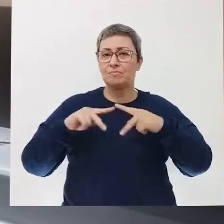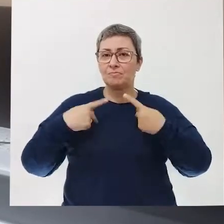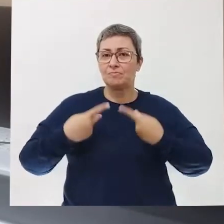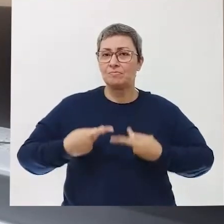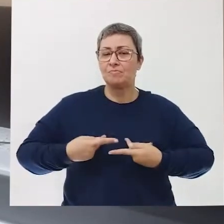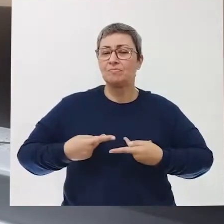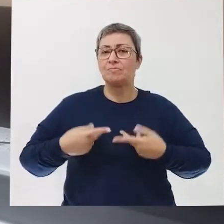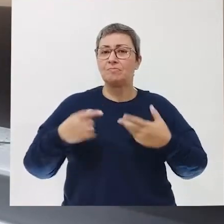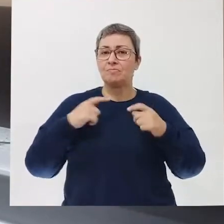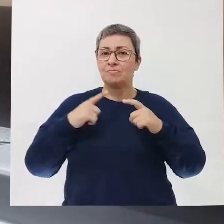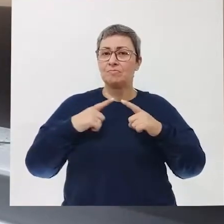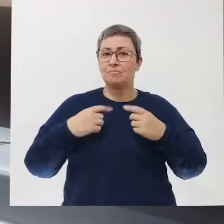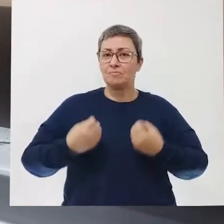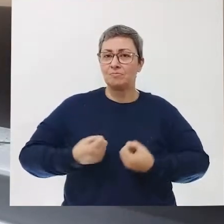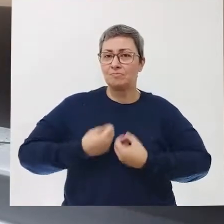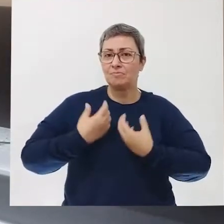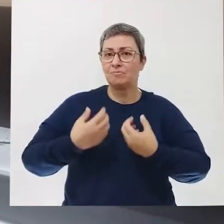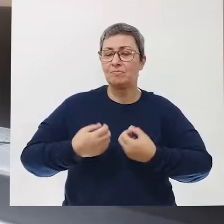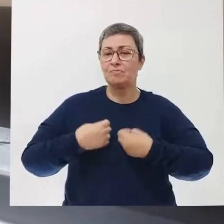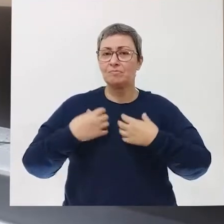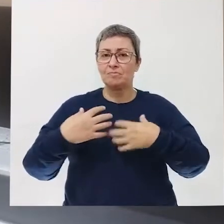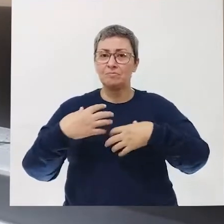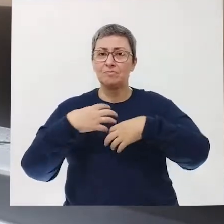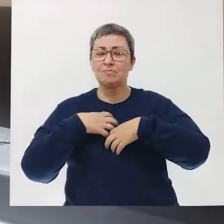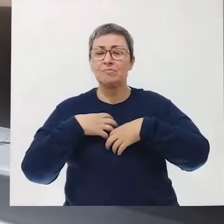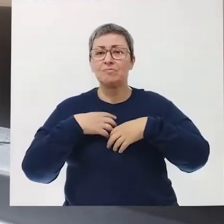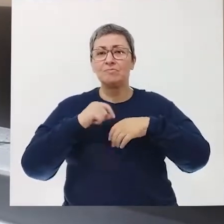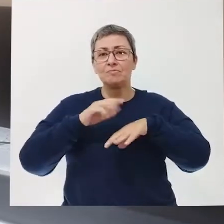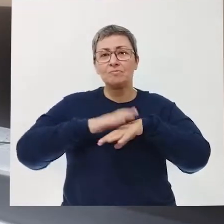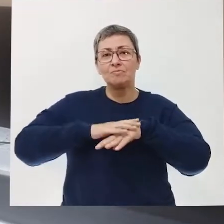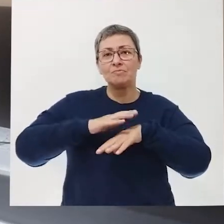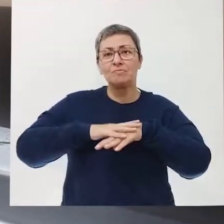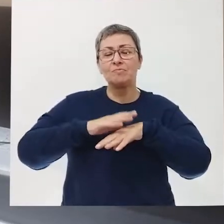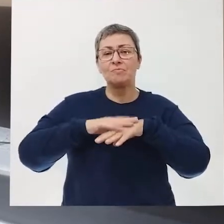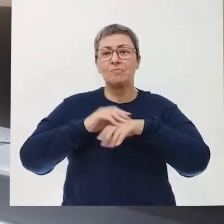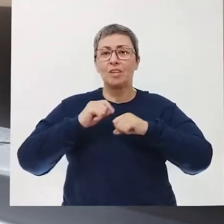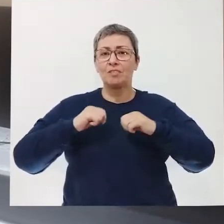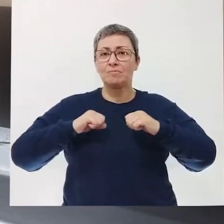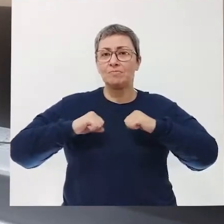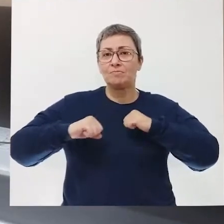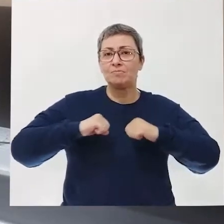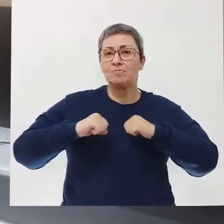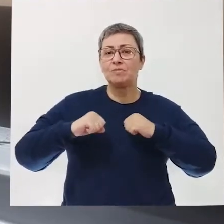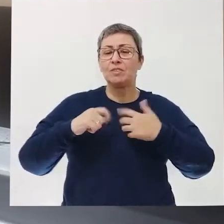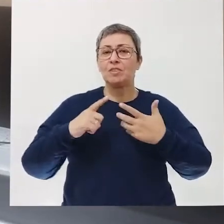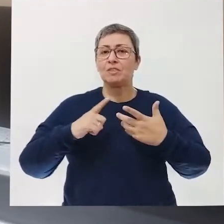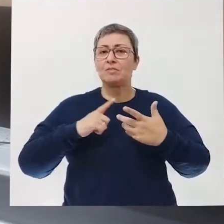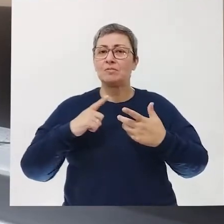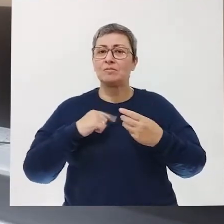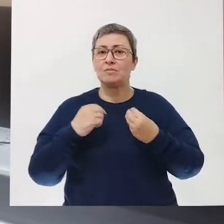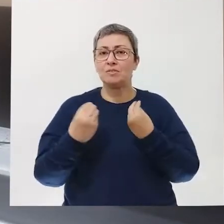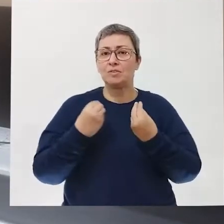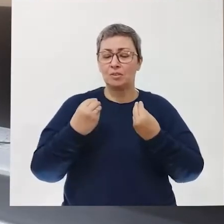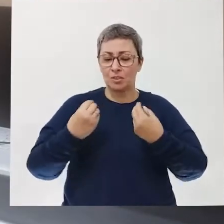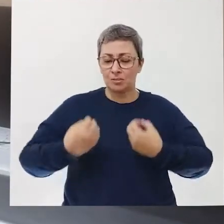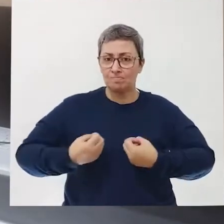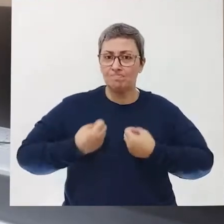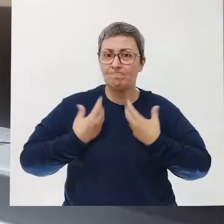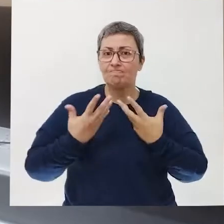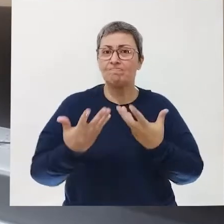estão sempre expressos os sentimentos. São eles que nos movem, são eles que nos